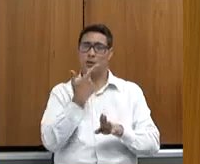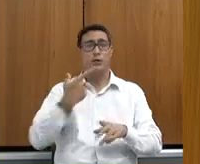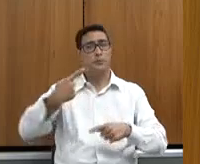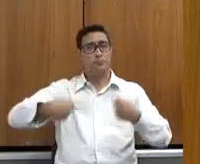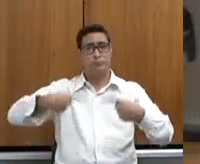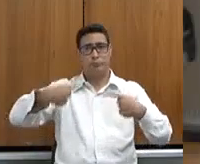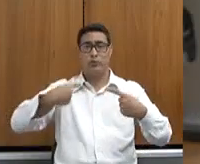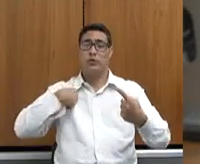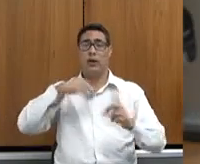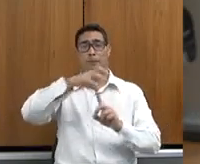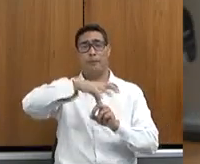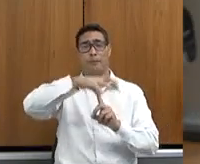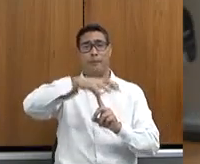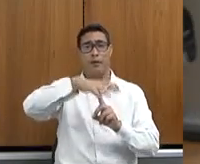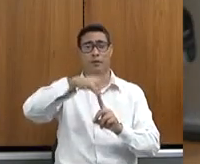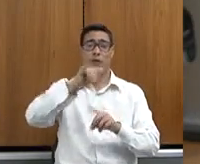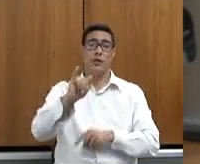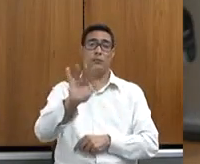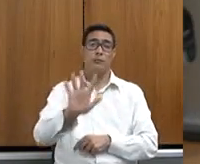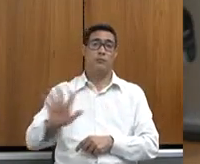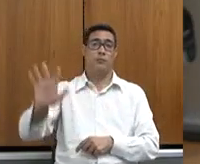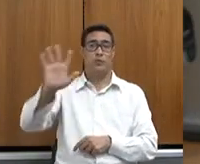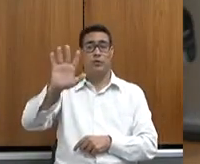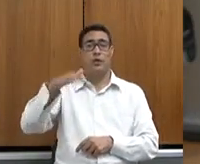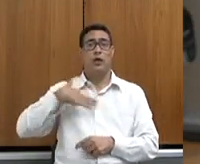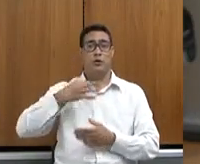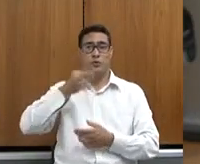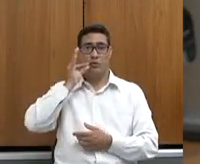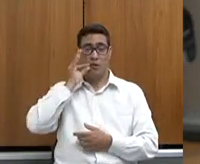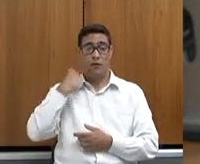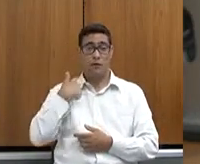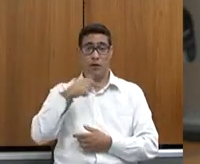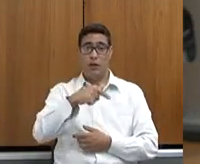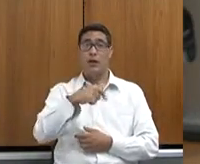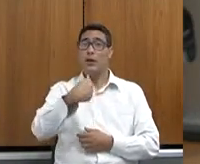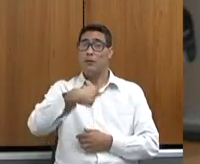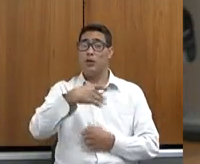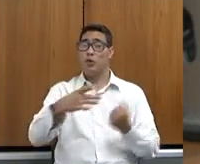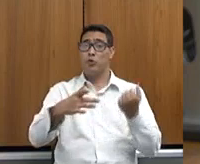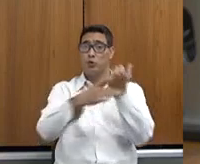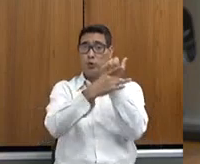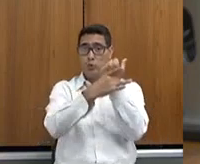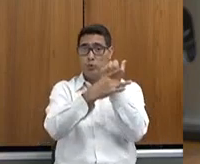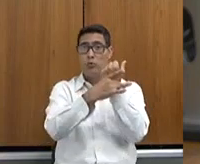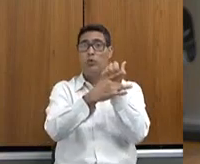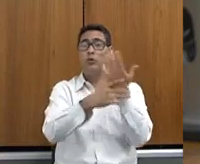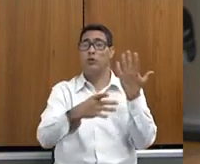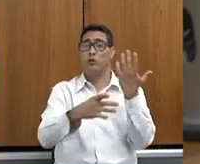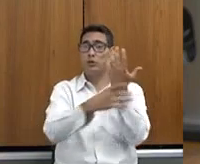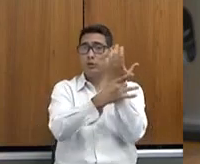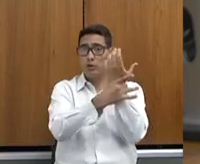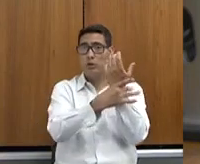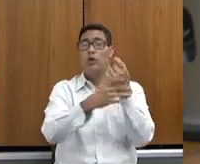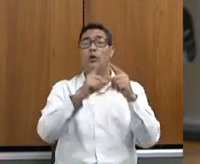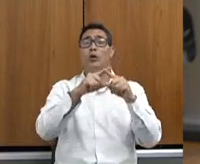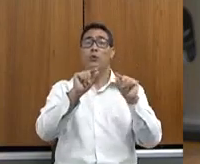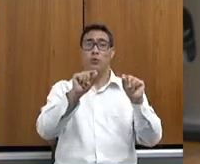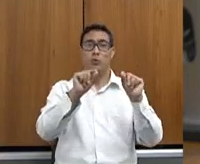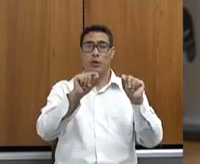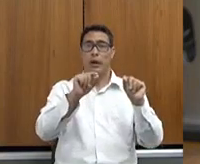Internacional do Café, que foi também a questão do seguro. O produtor de café ainda está muito descoberto da questão do seguro, precisamos ter